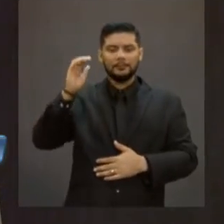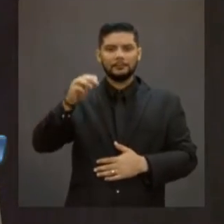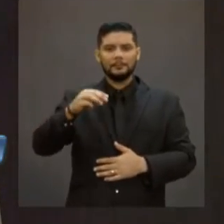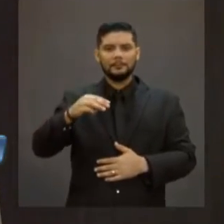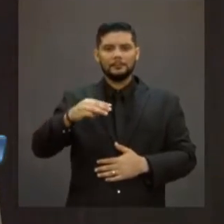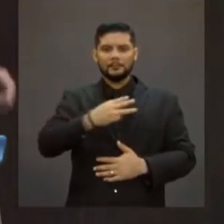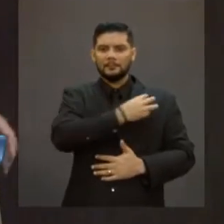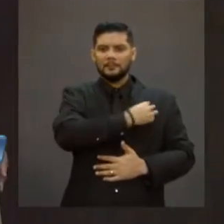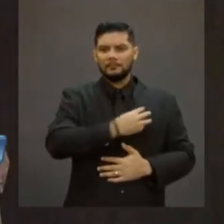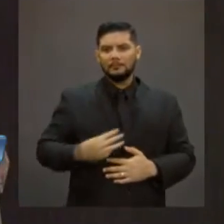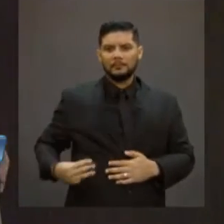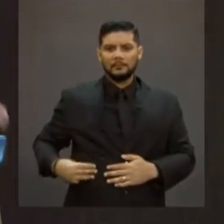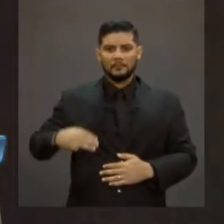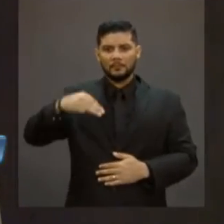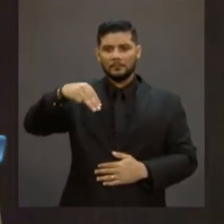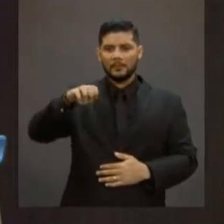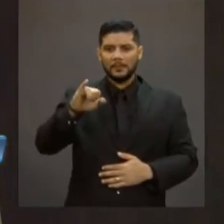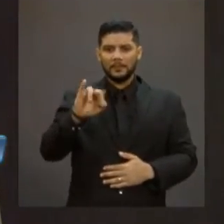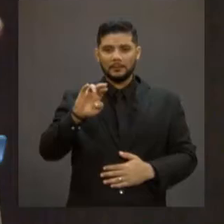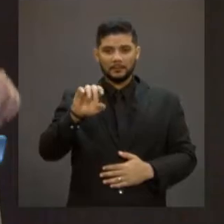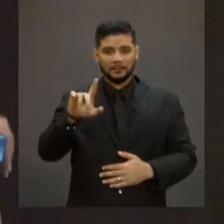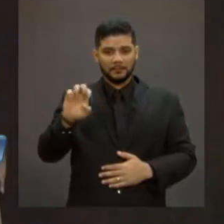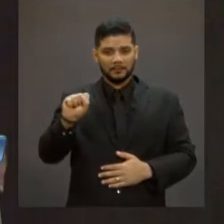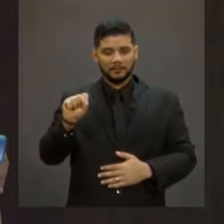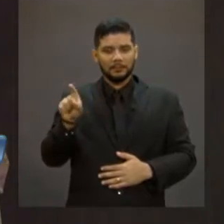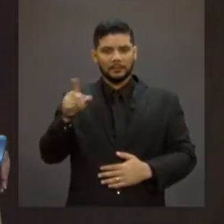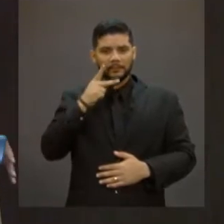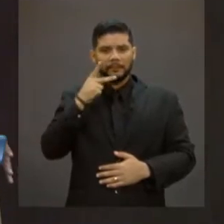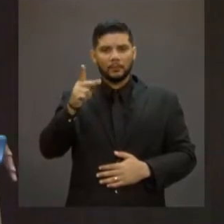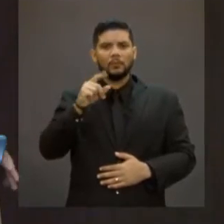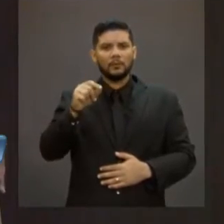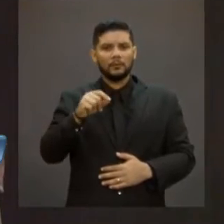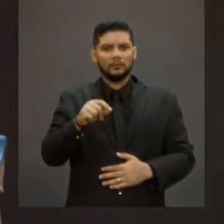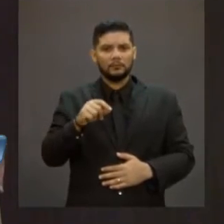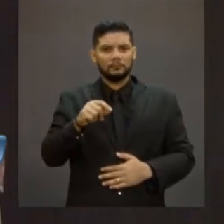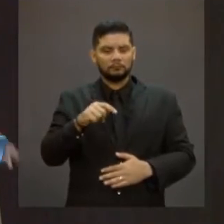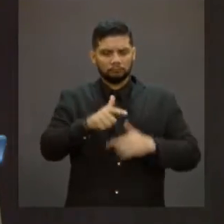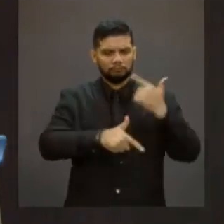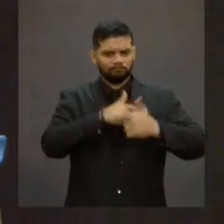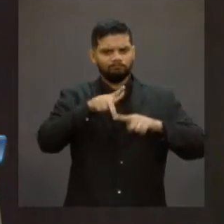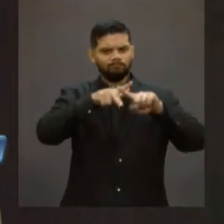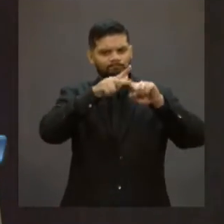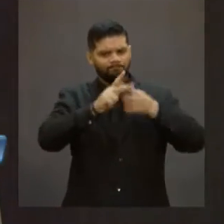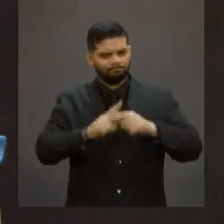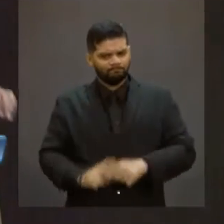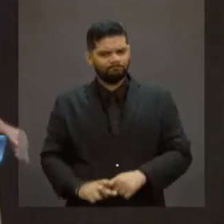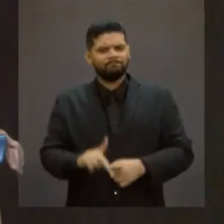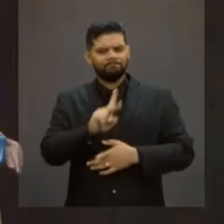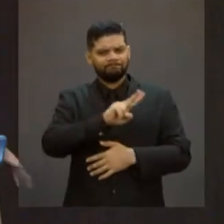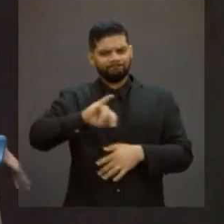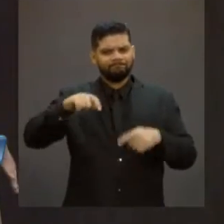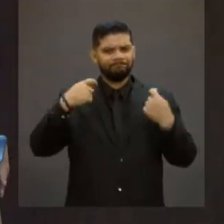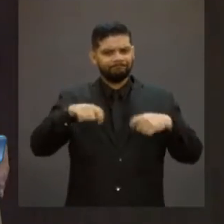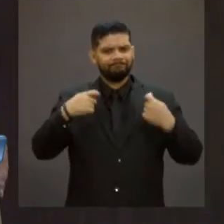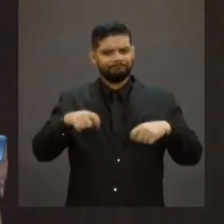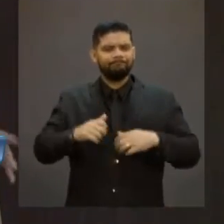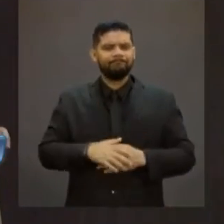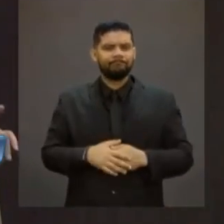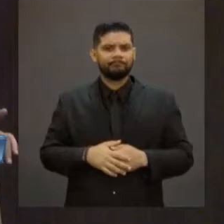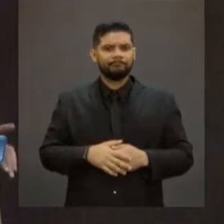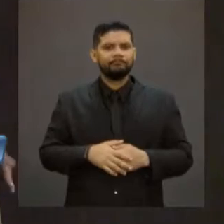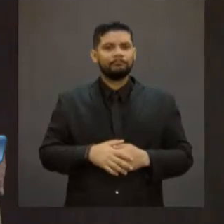anunciavam que a reforma trabalhista, trabalhista, traria 6